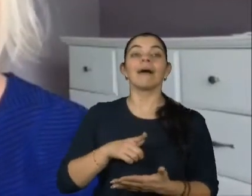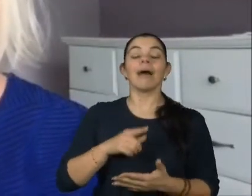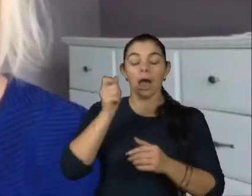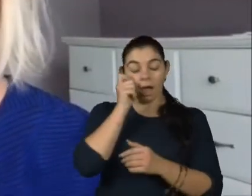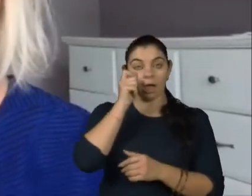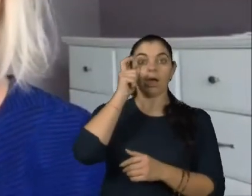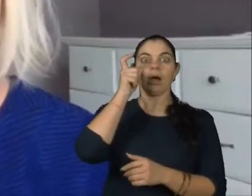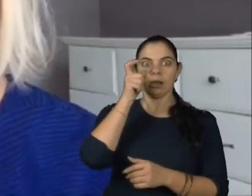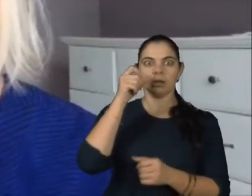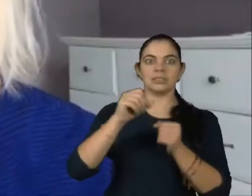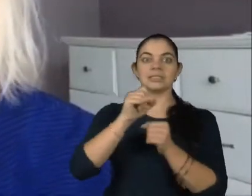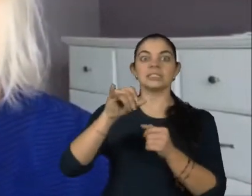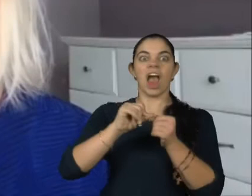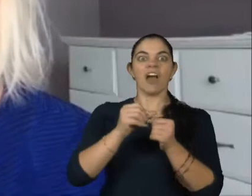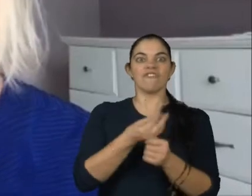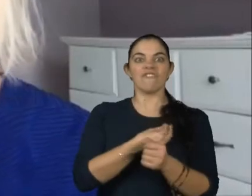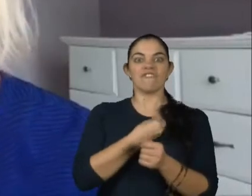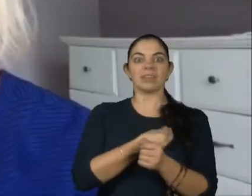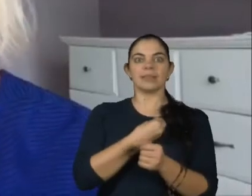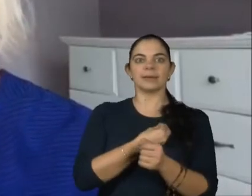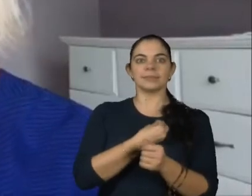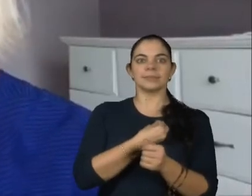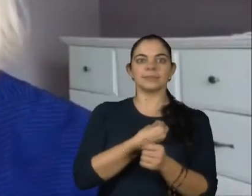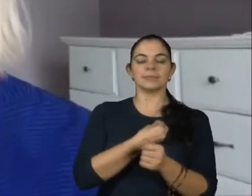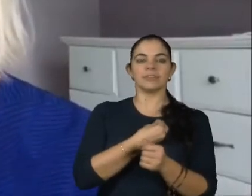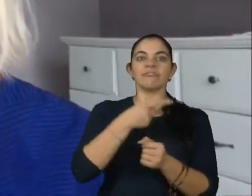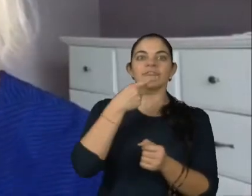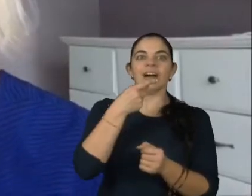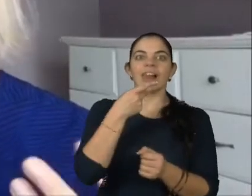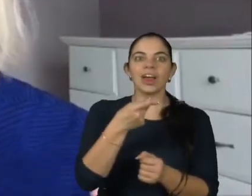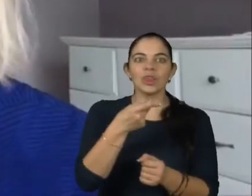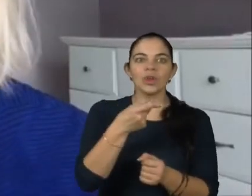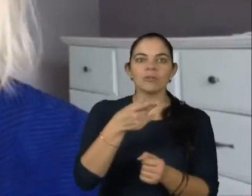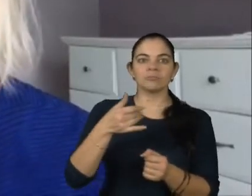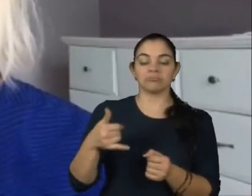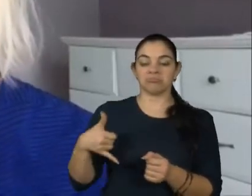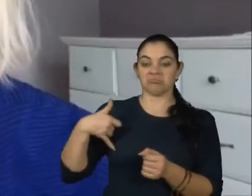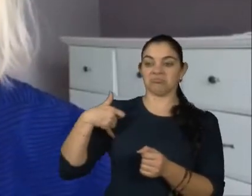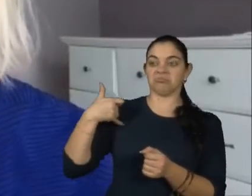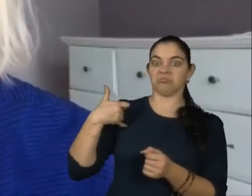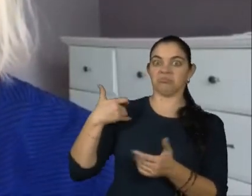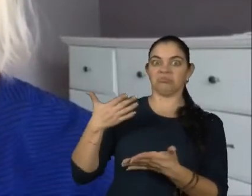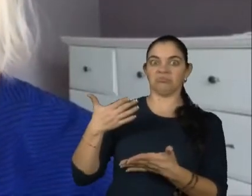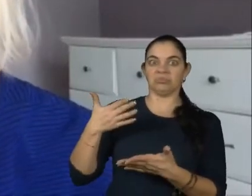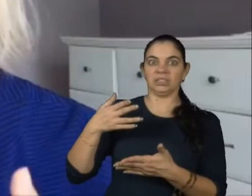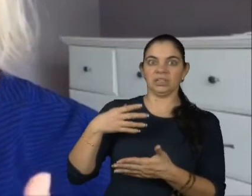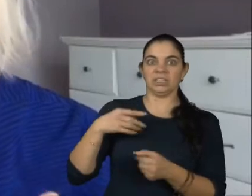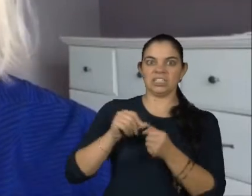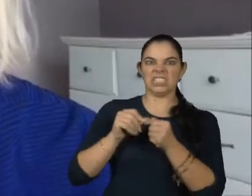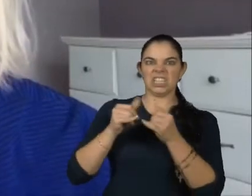a gente passa a vida dizendo, nos vangloriando da nossa